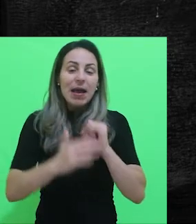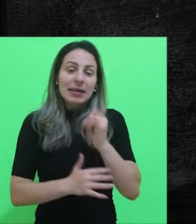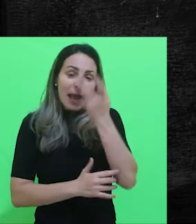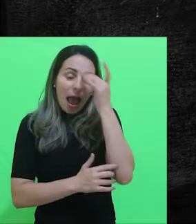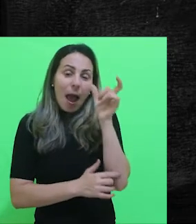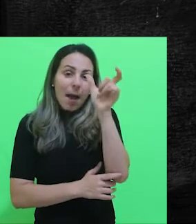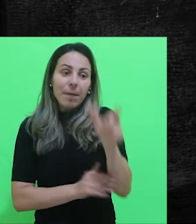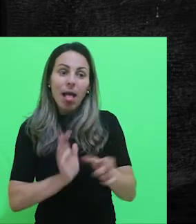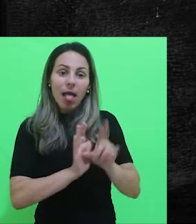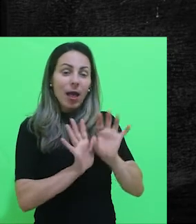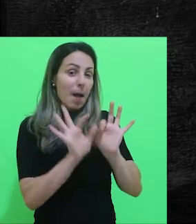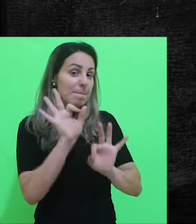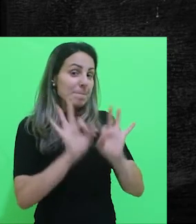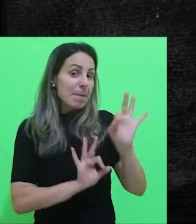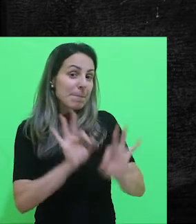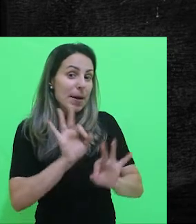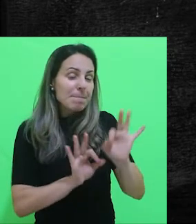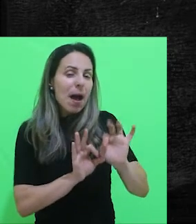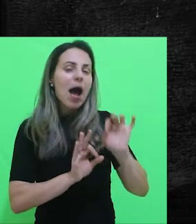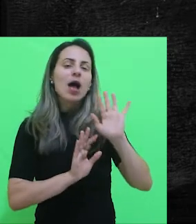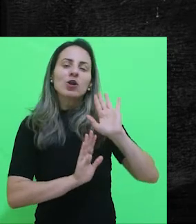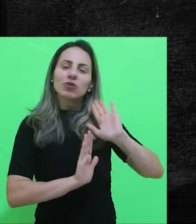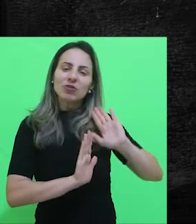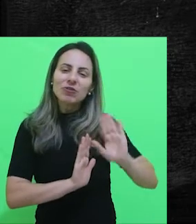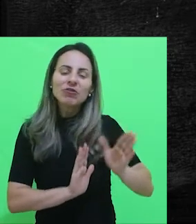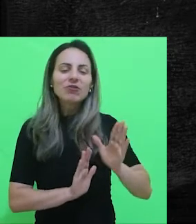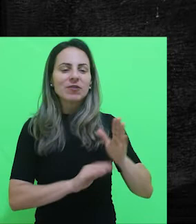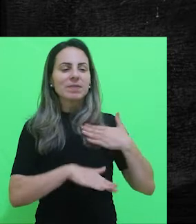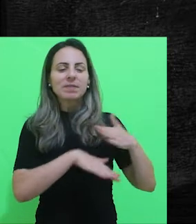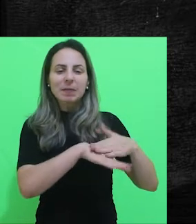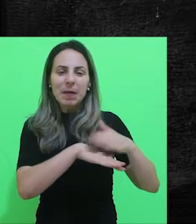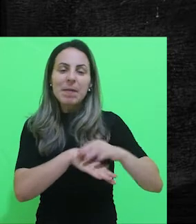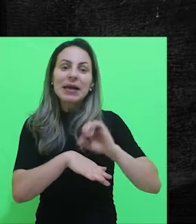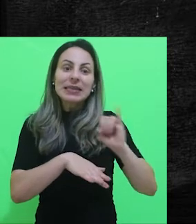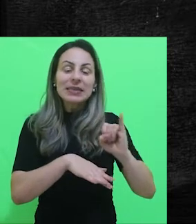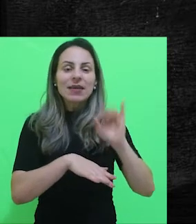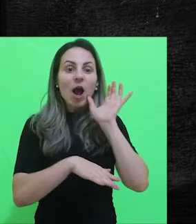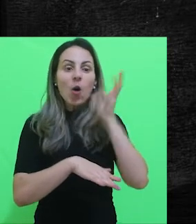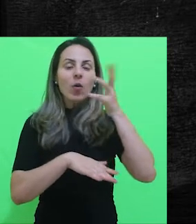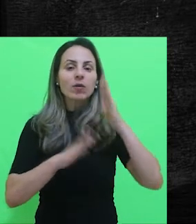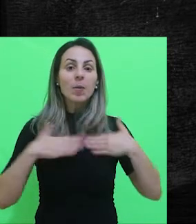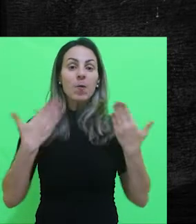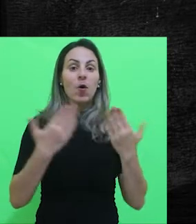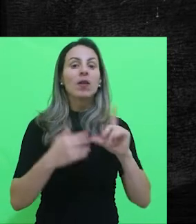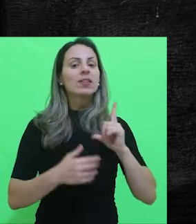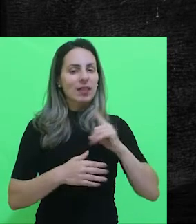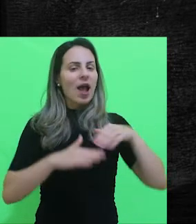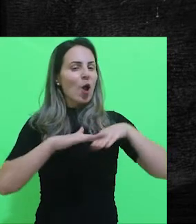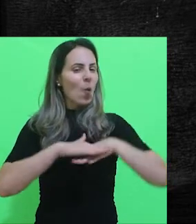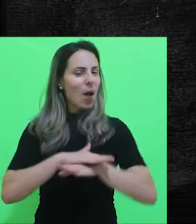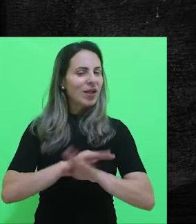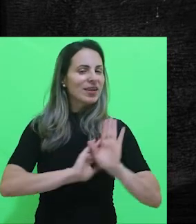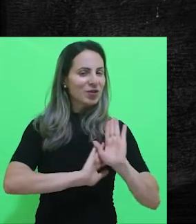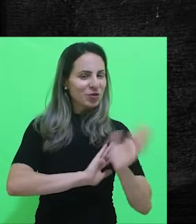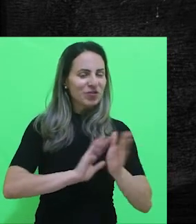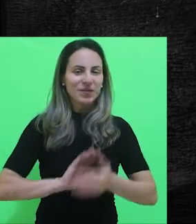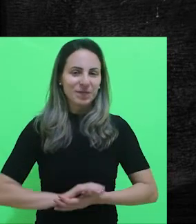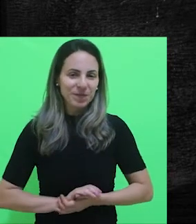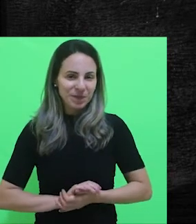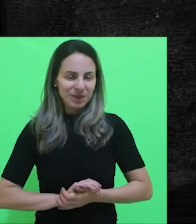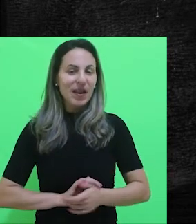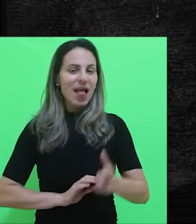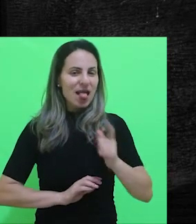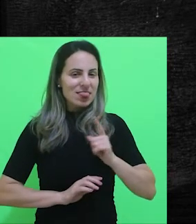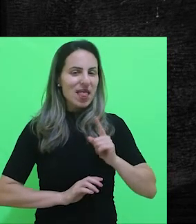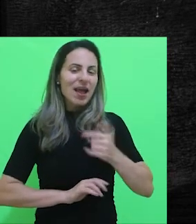pessoa é alguém que já se planeja, que está precavido para momentos inesperados ou para situações diferentes. Tendo esse